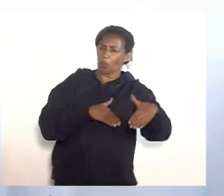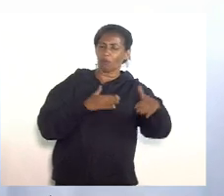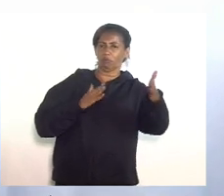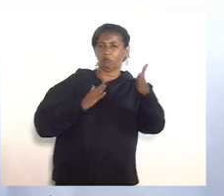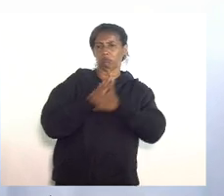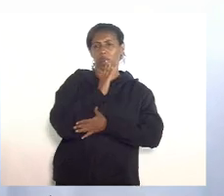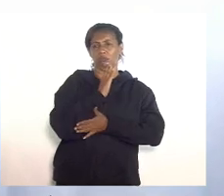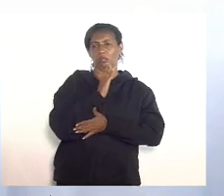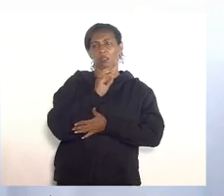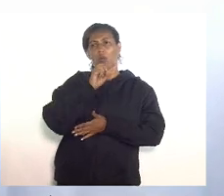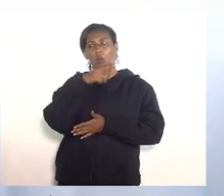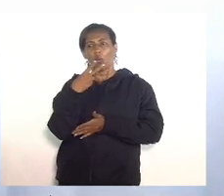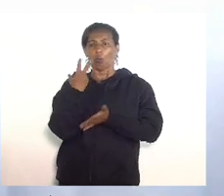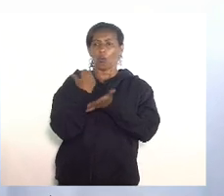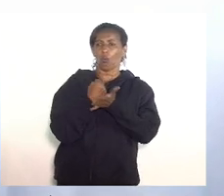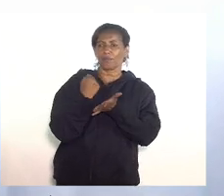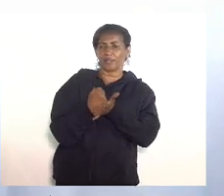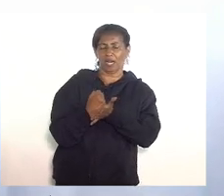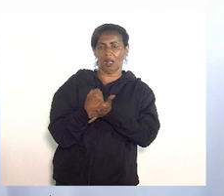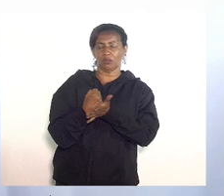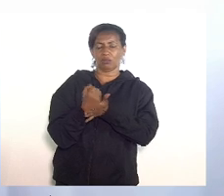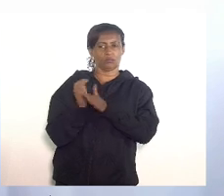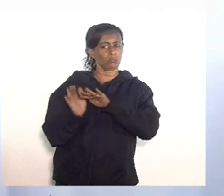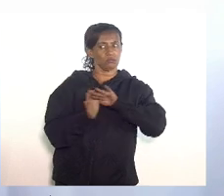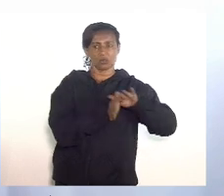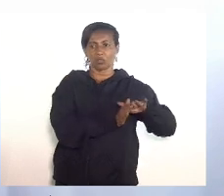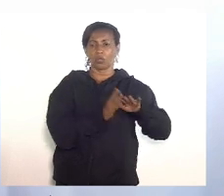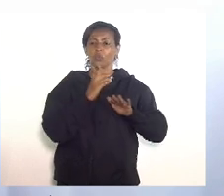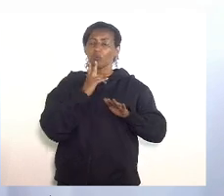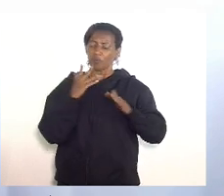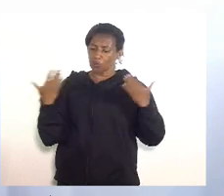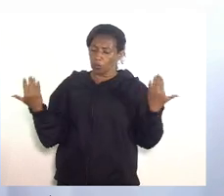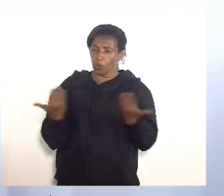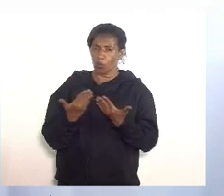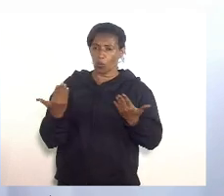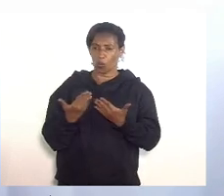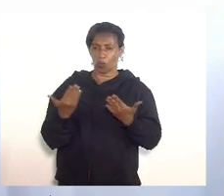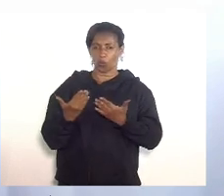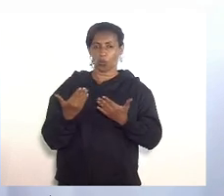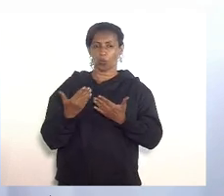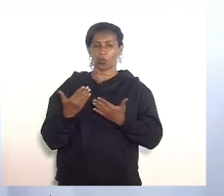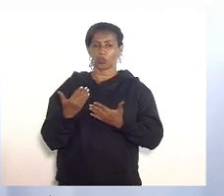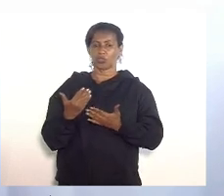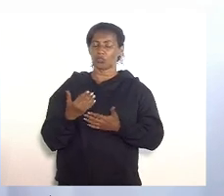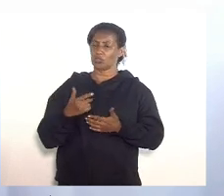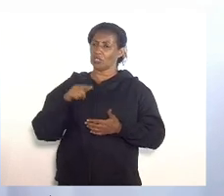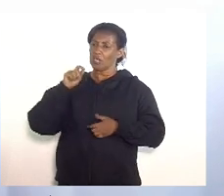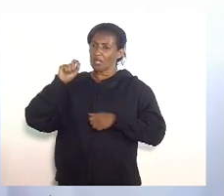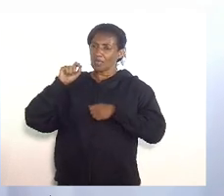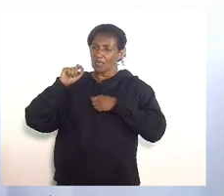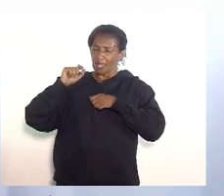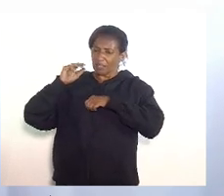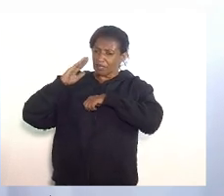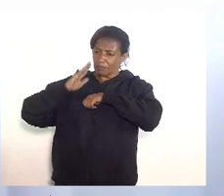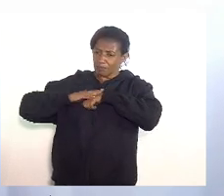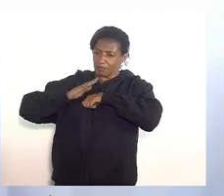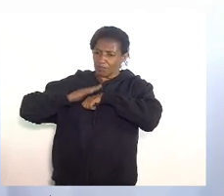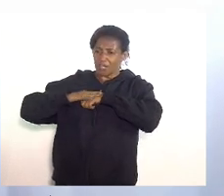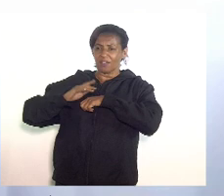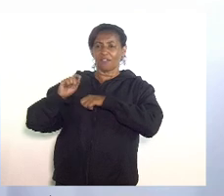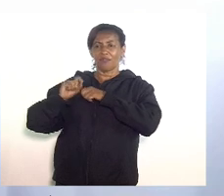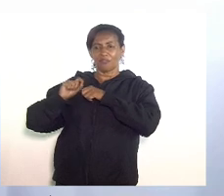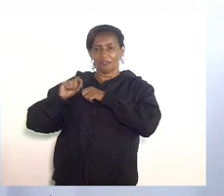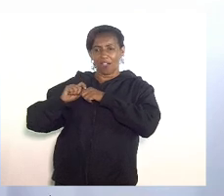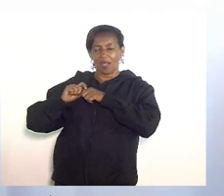é de um embrólio jurídico e burocrático que faz com que a superintendência